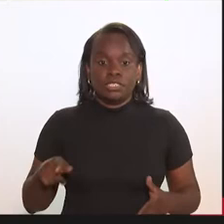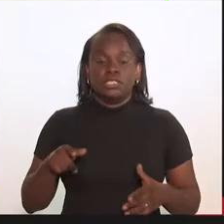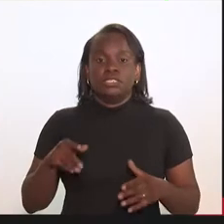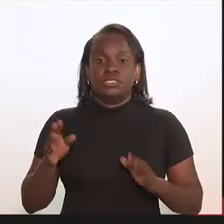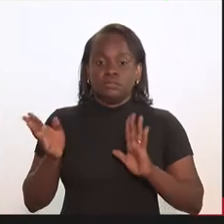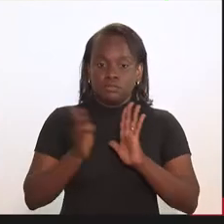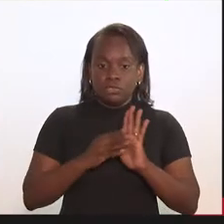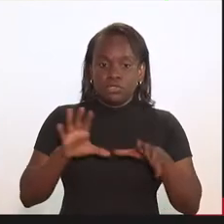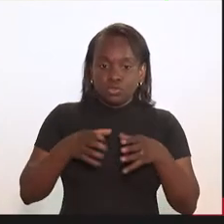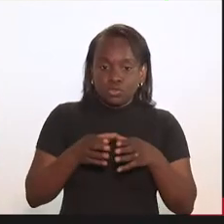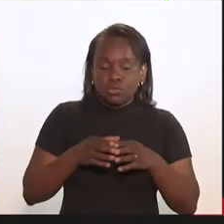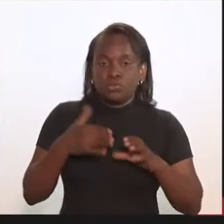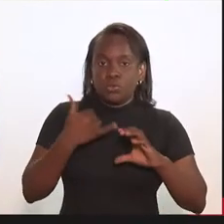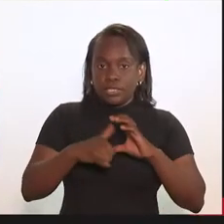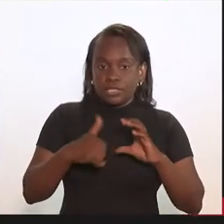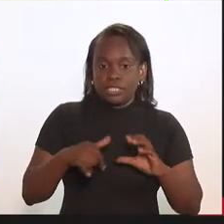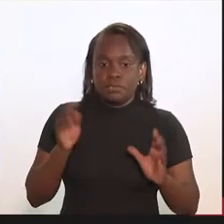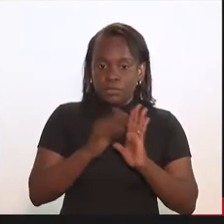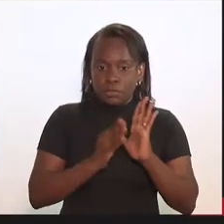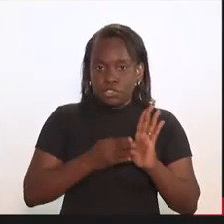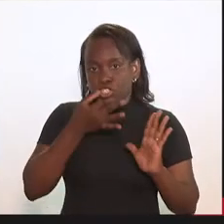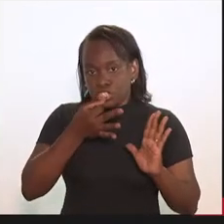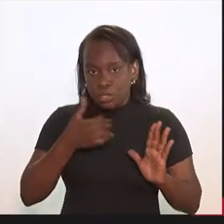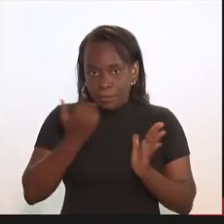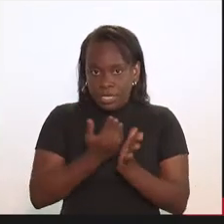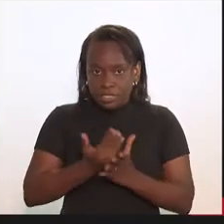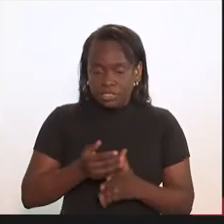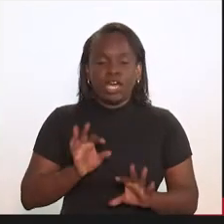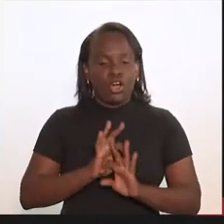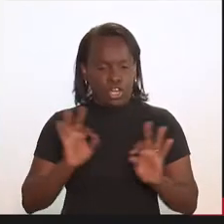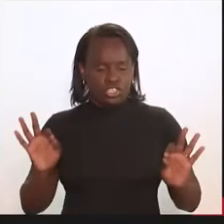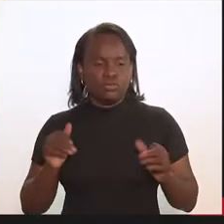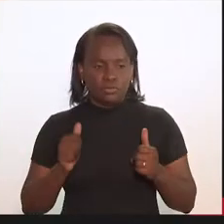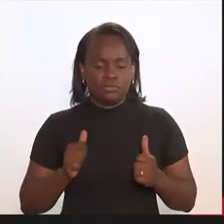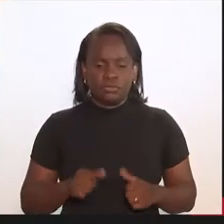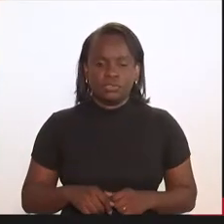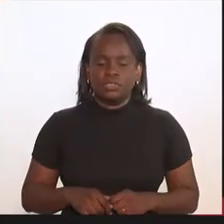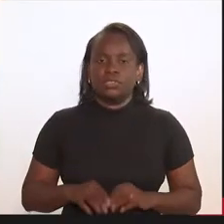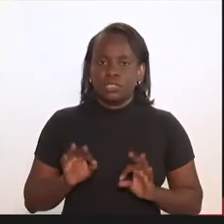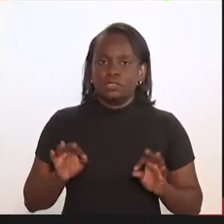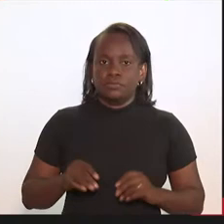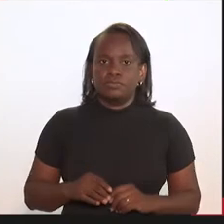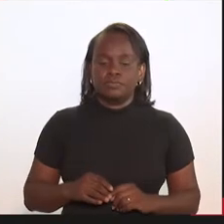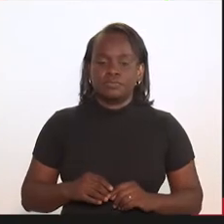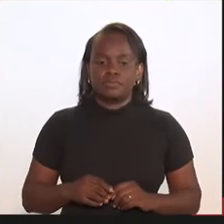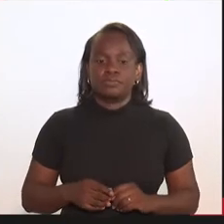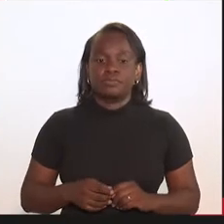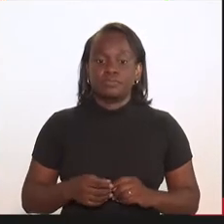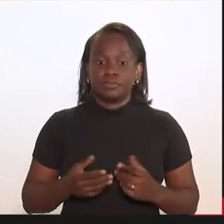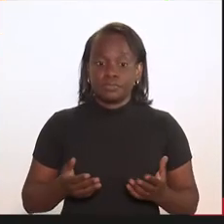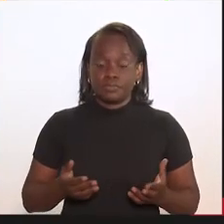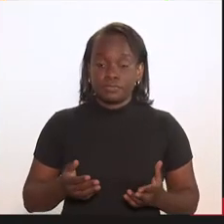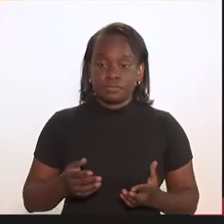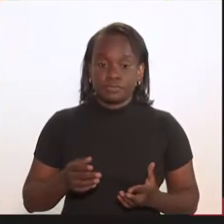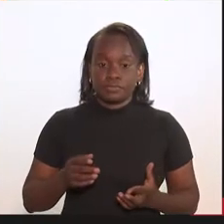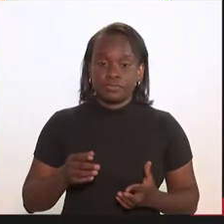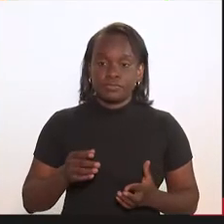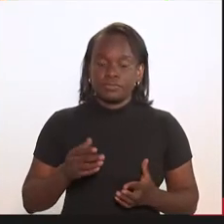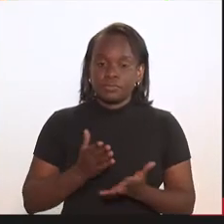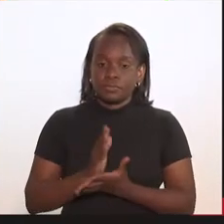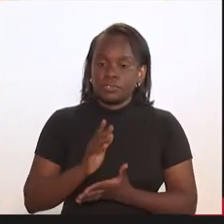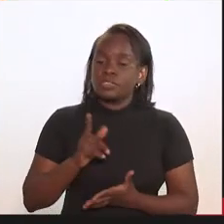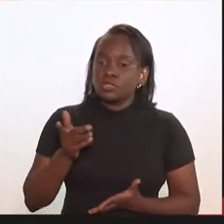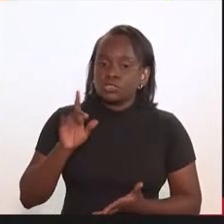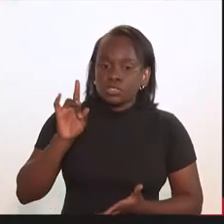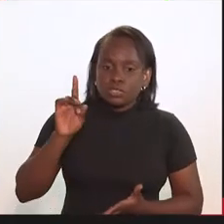irem inserindo no grupo as sugestões? Está ótimo, sim. Está ótimo, sim. Está ótimo. Então, declaro aí aprovado.